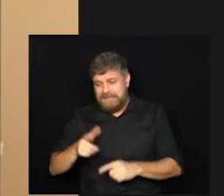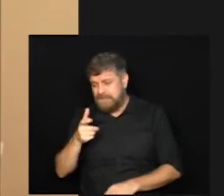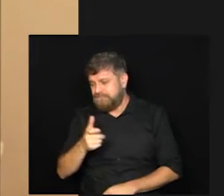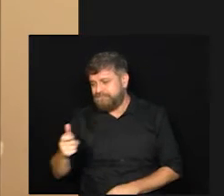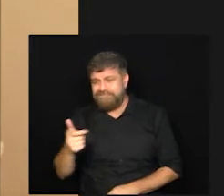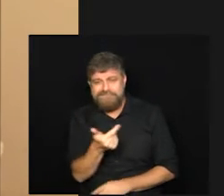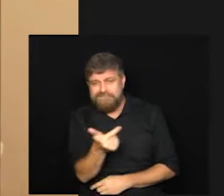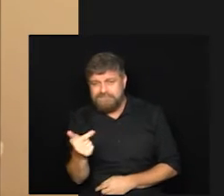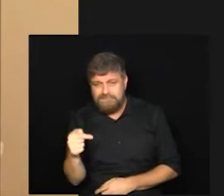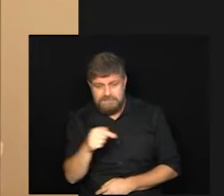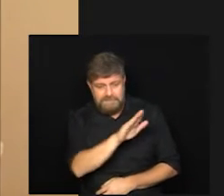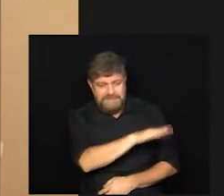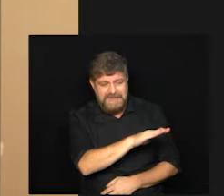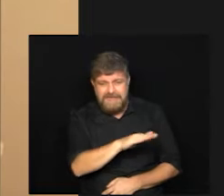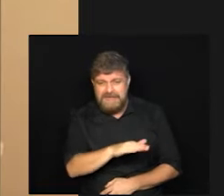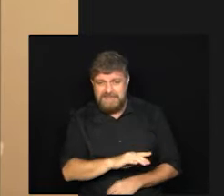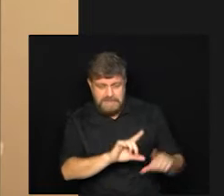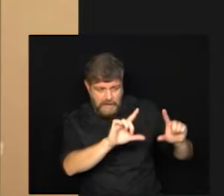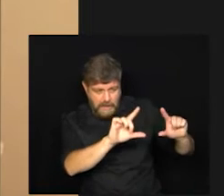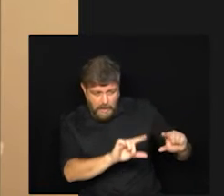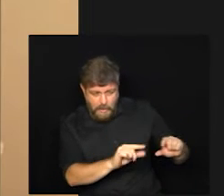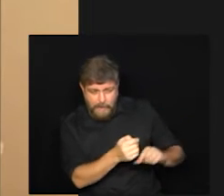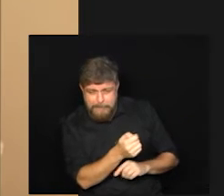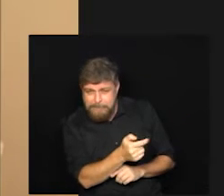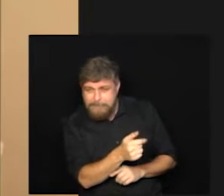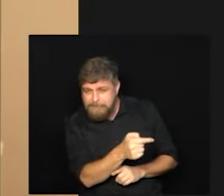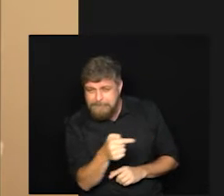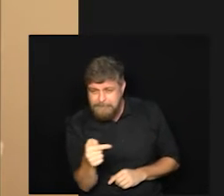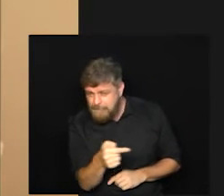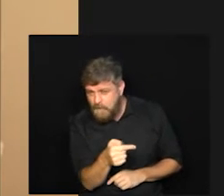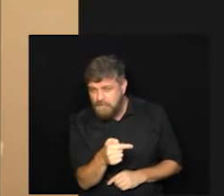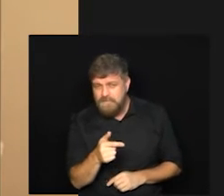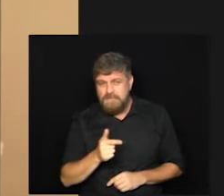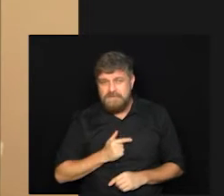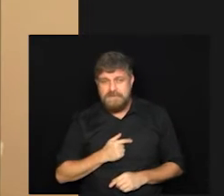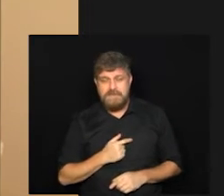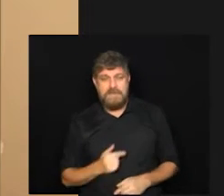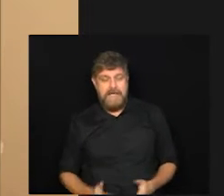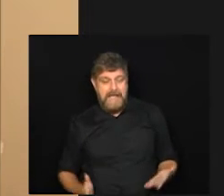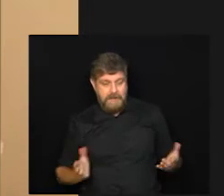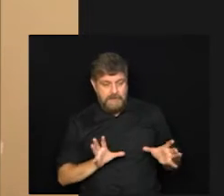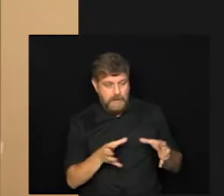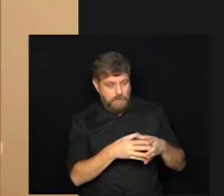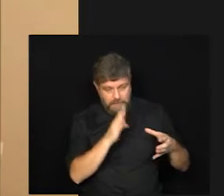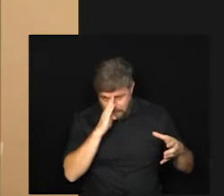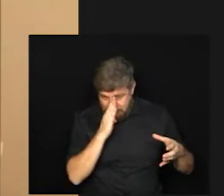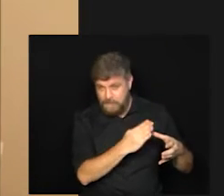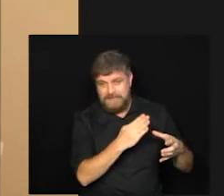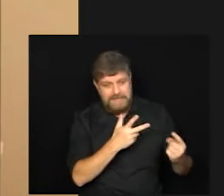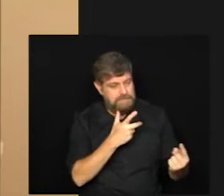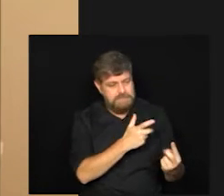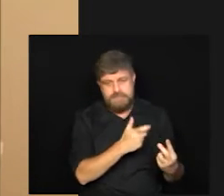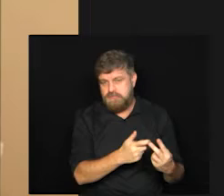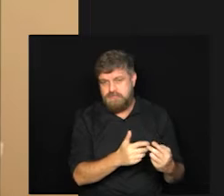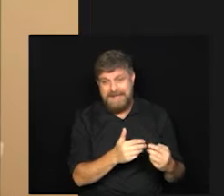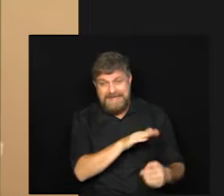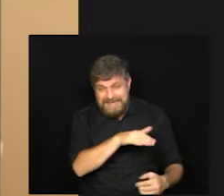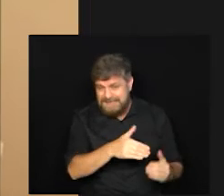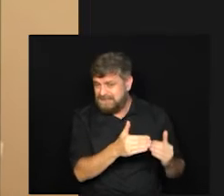as crianças adoecem menos e com menor gravidade elas não seriam neste momento um grupo prioritário